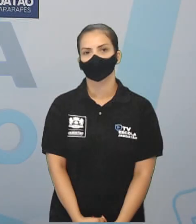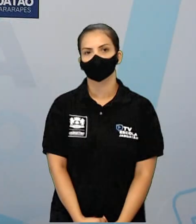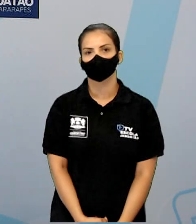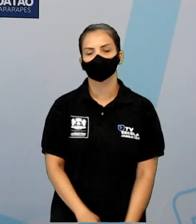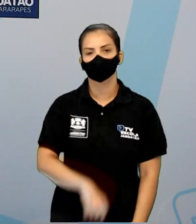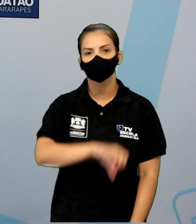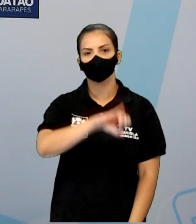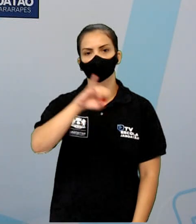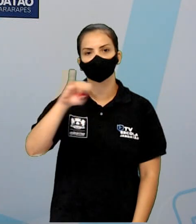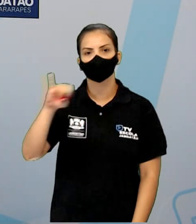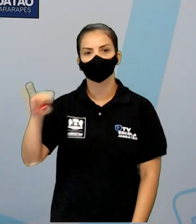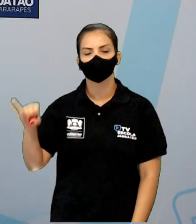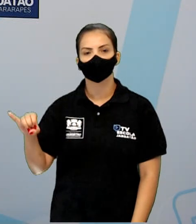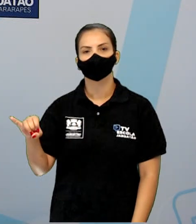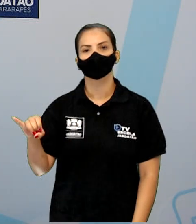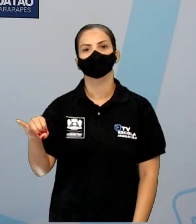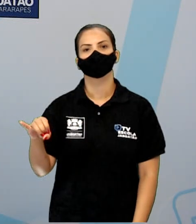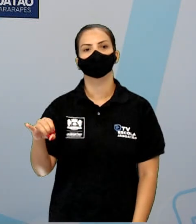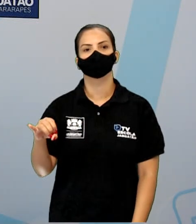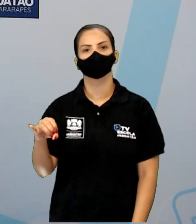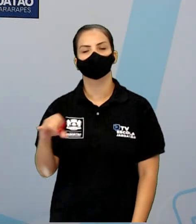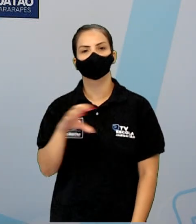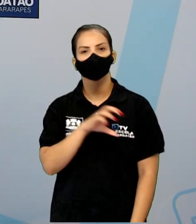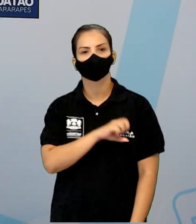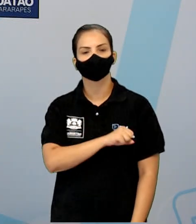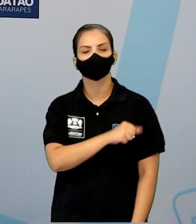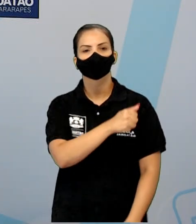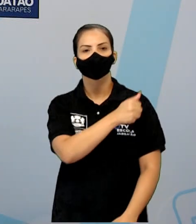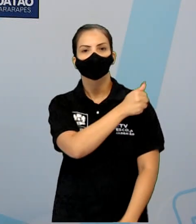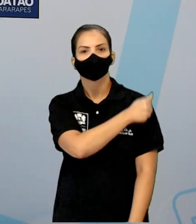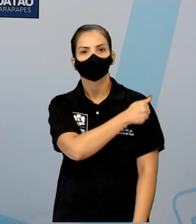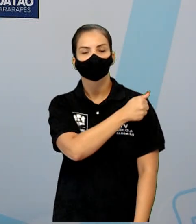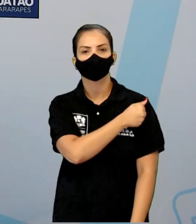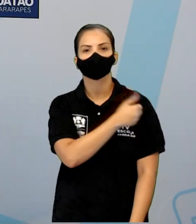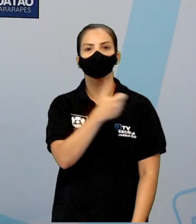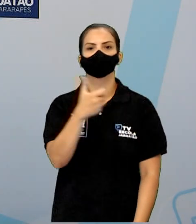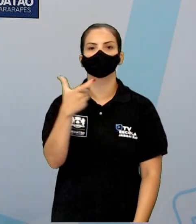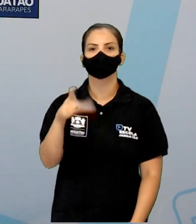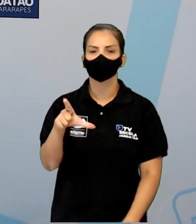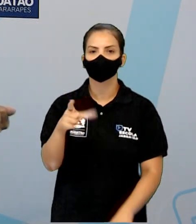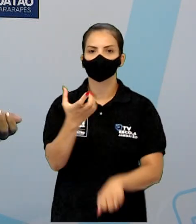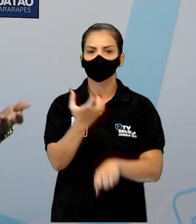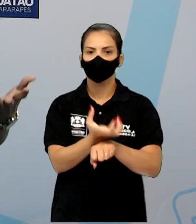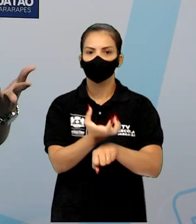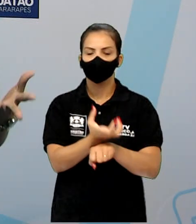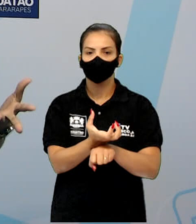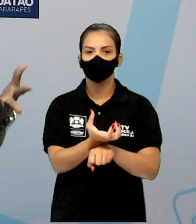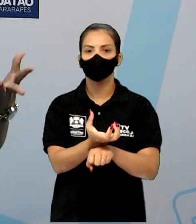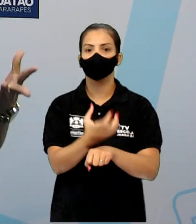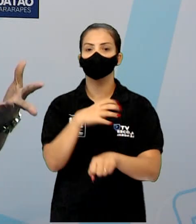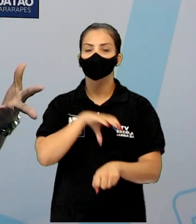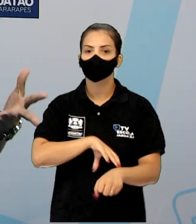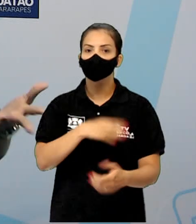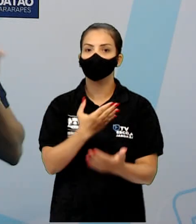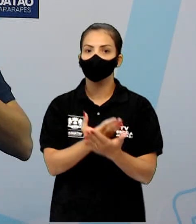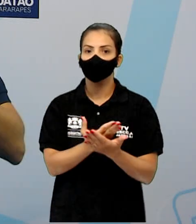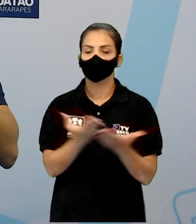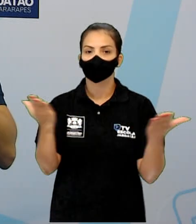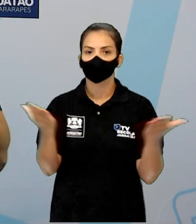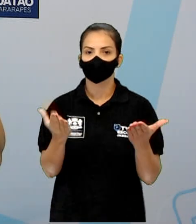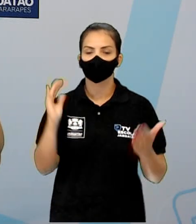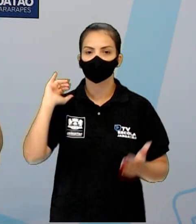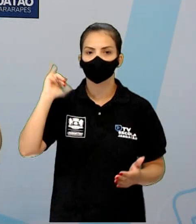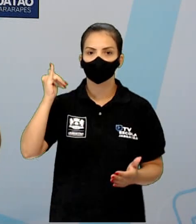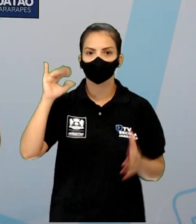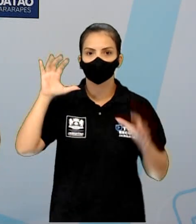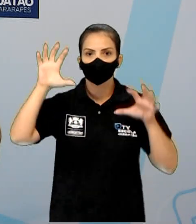Olá, queridos estudantes, estamos para mais uma aula de língua portuguesa. Hoje, com contos de assombração. Eu sou a